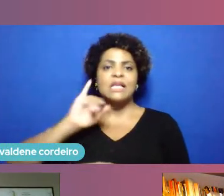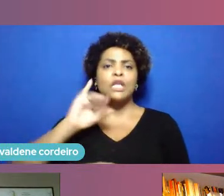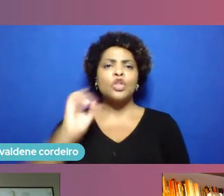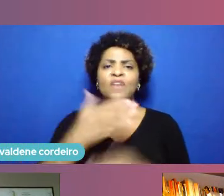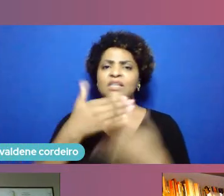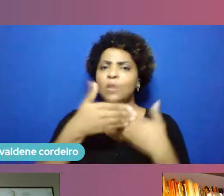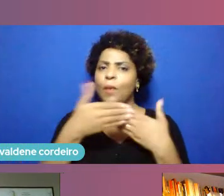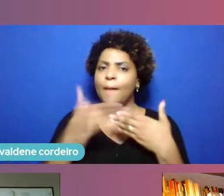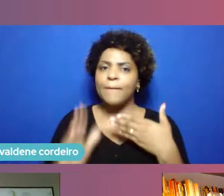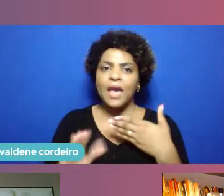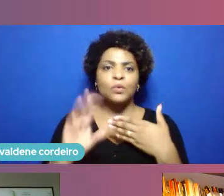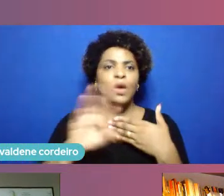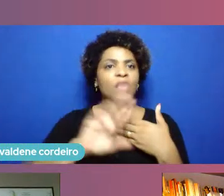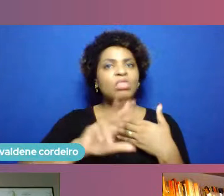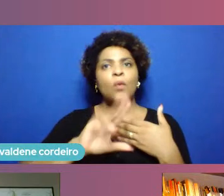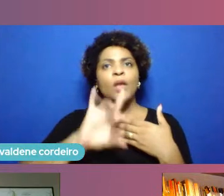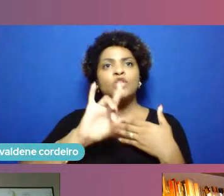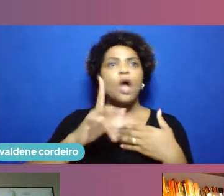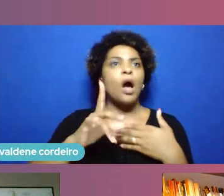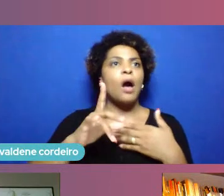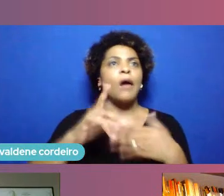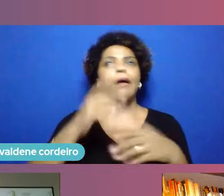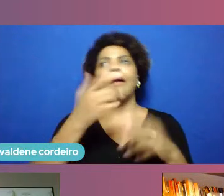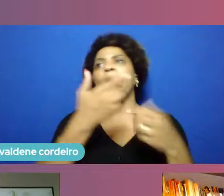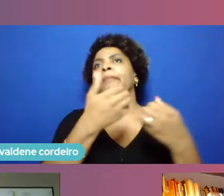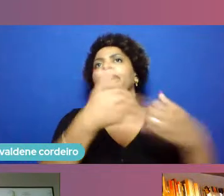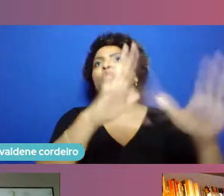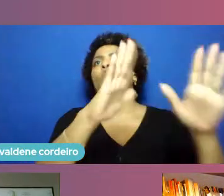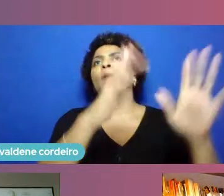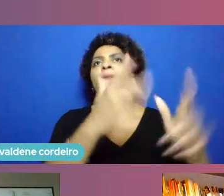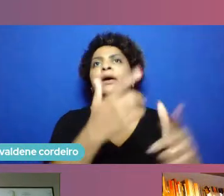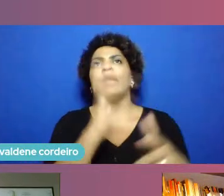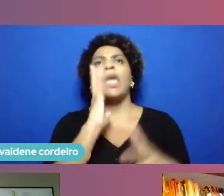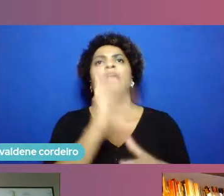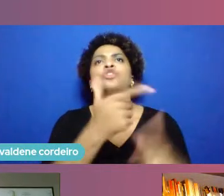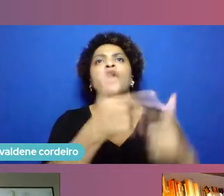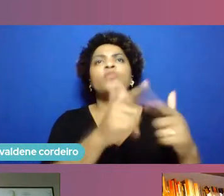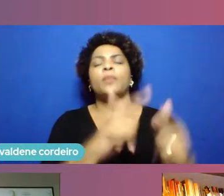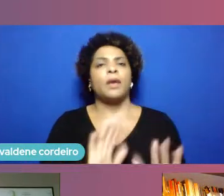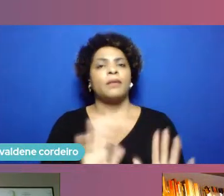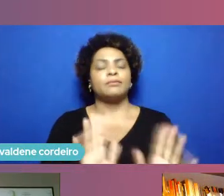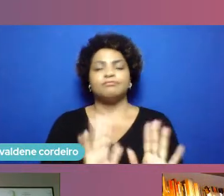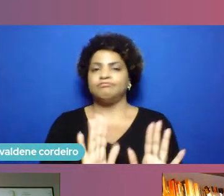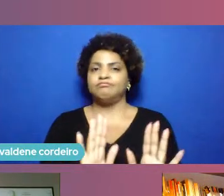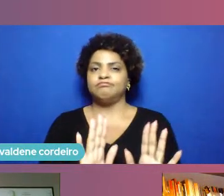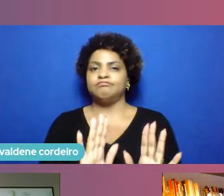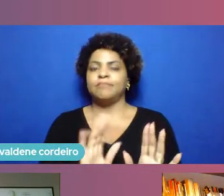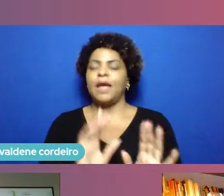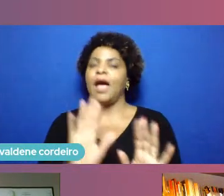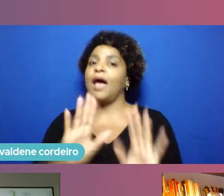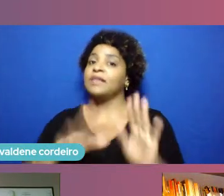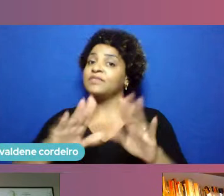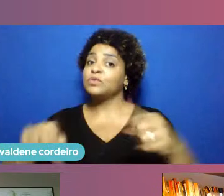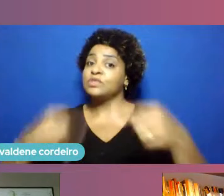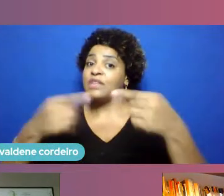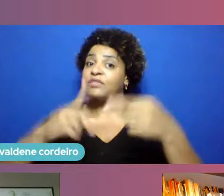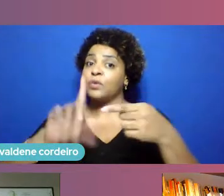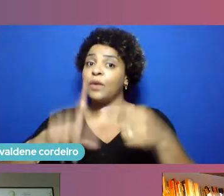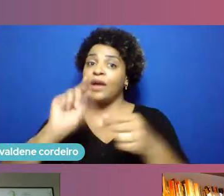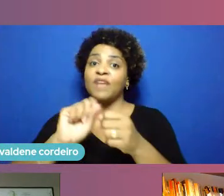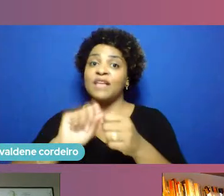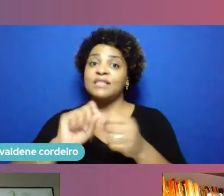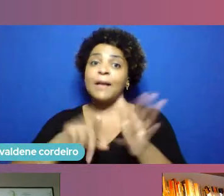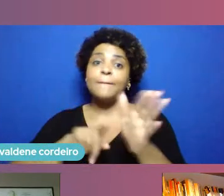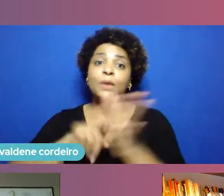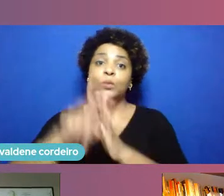esse problema o grande desafio muitas vezes é fazer a pergunta correta identificar o problema corretamente então para alguns casos a gente está